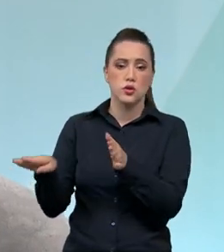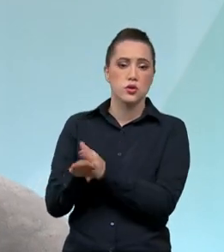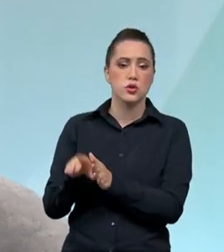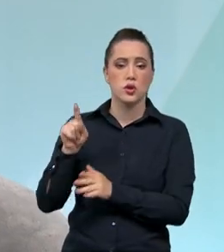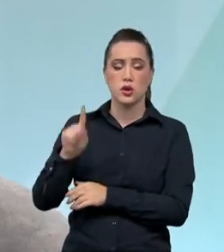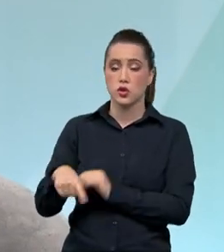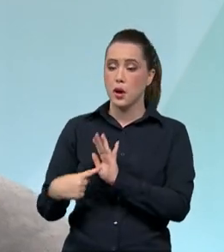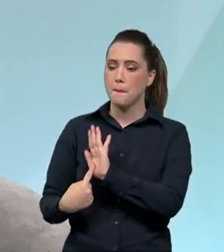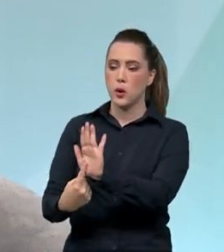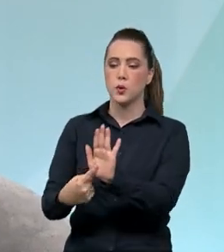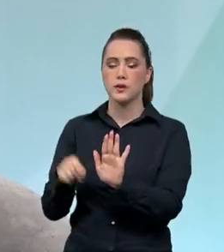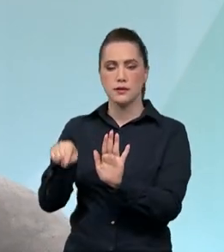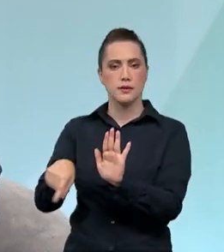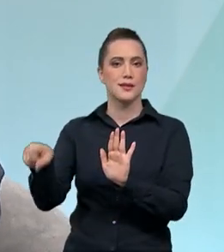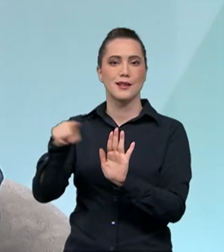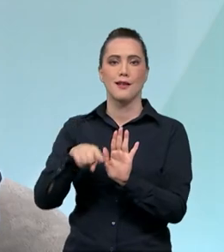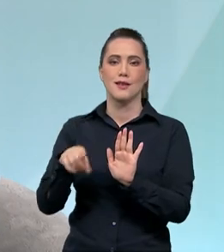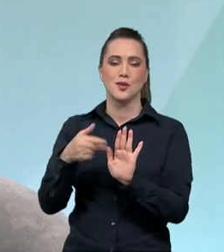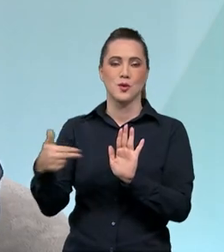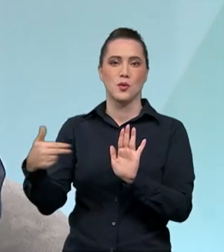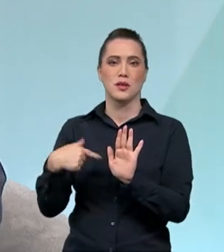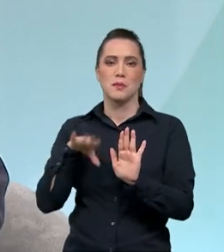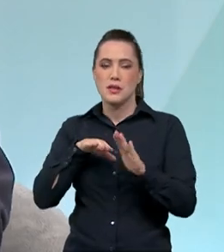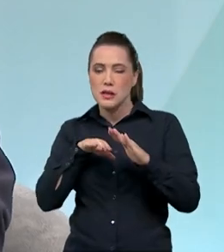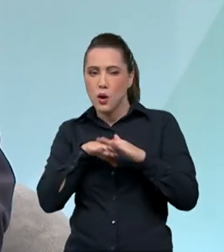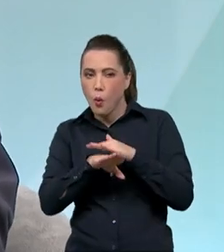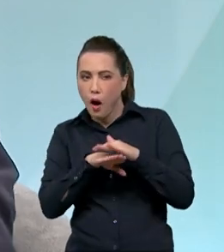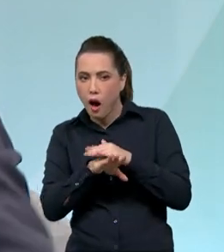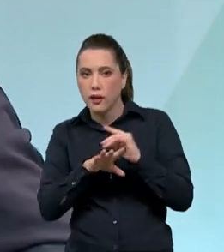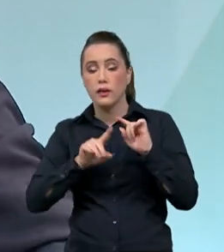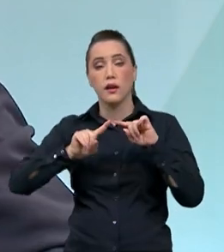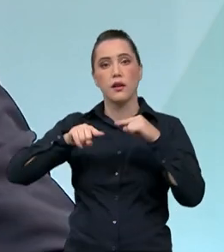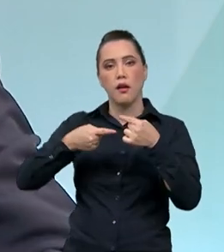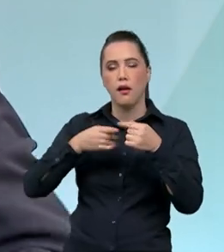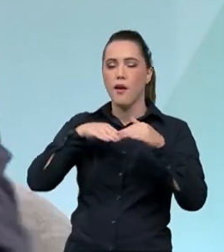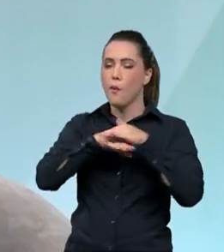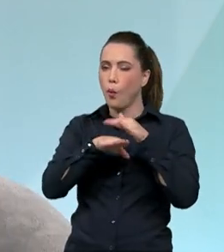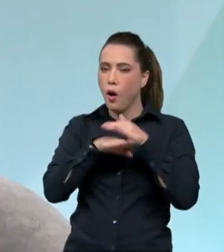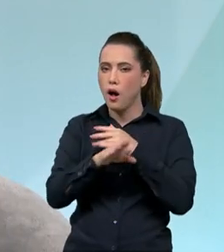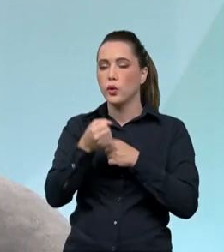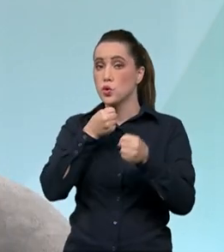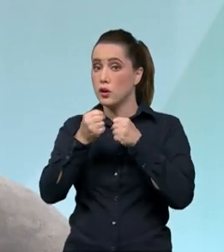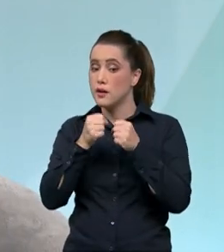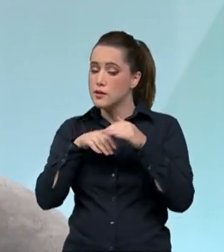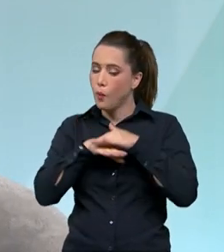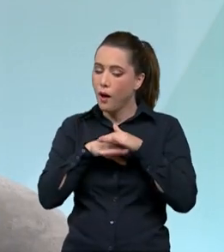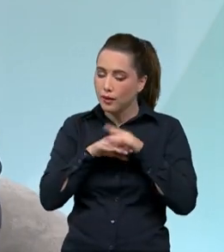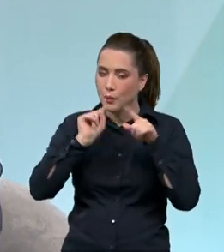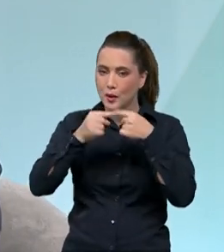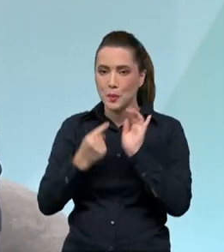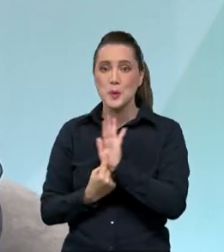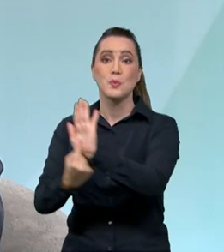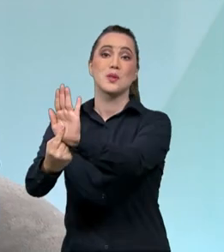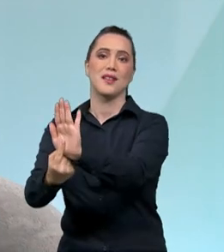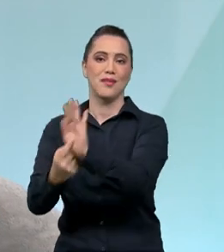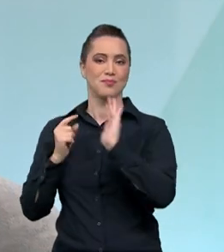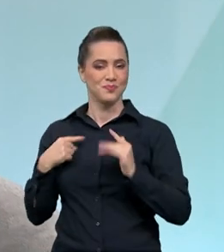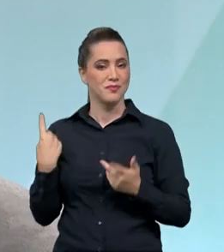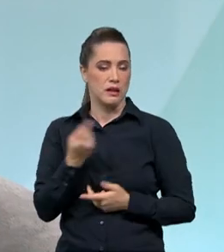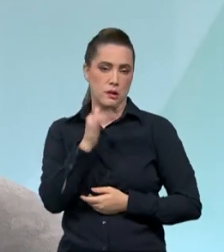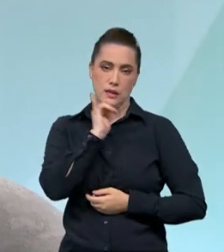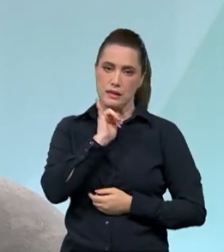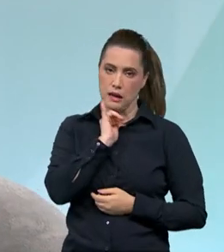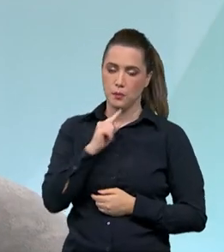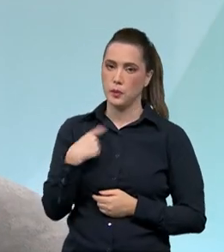produz alguma coisa, mas ele guarda muita coisa, como a gente diz no termo técnico, na gaveta, para poder exibir depois. Então, a gente teve, por